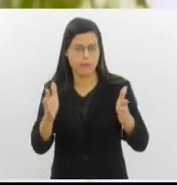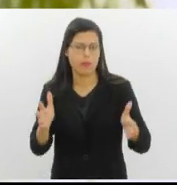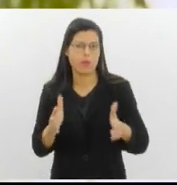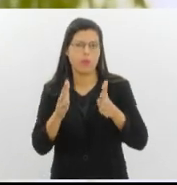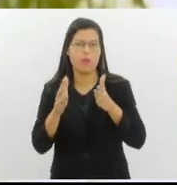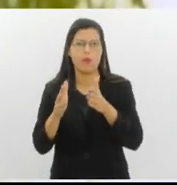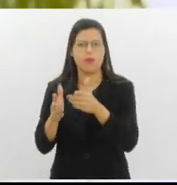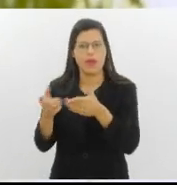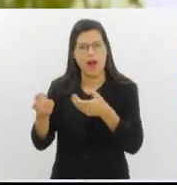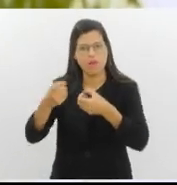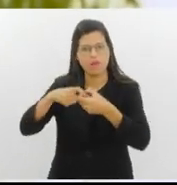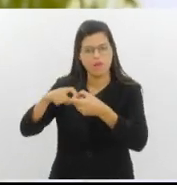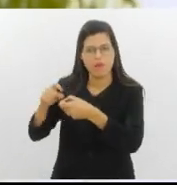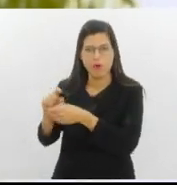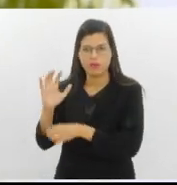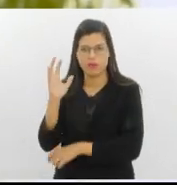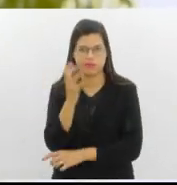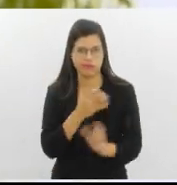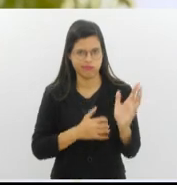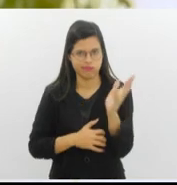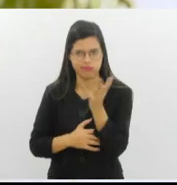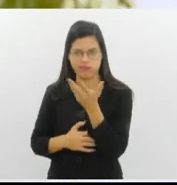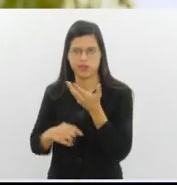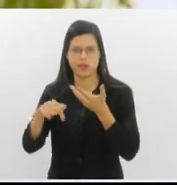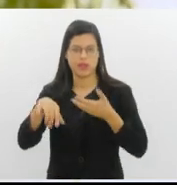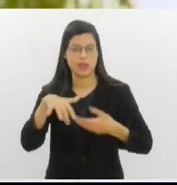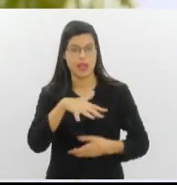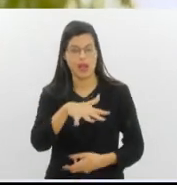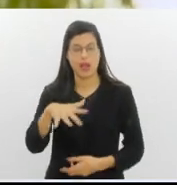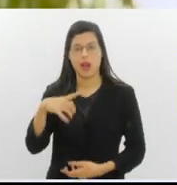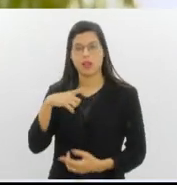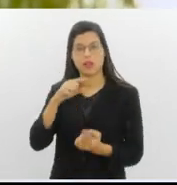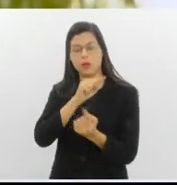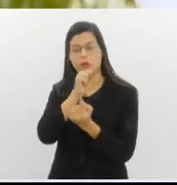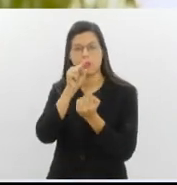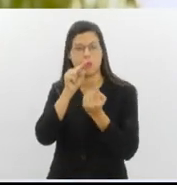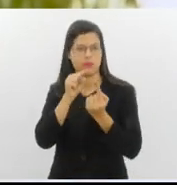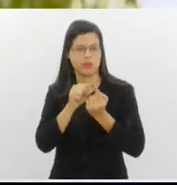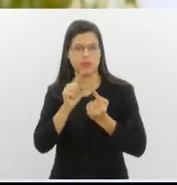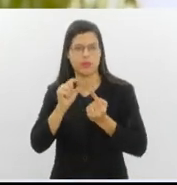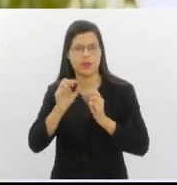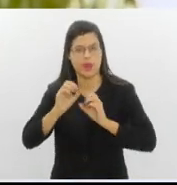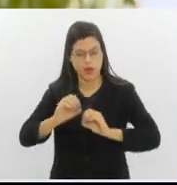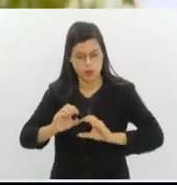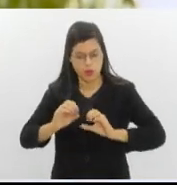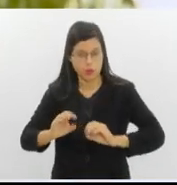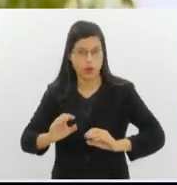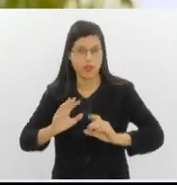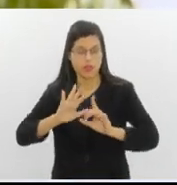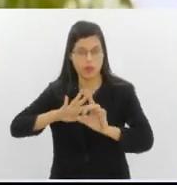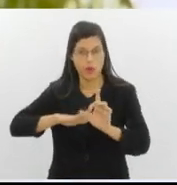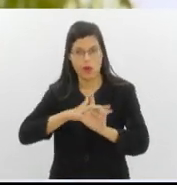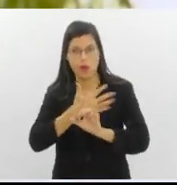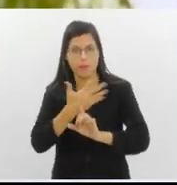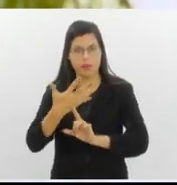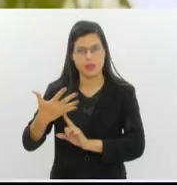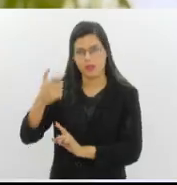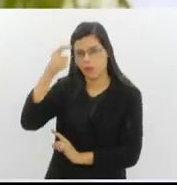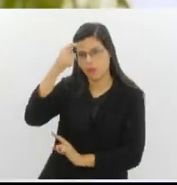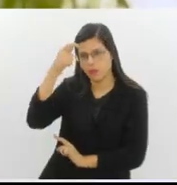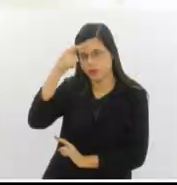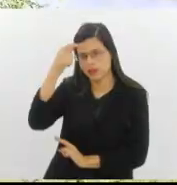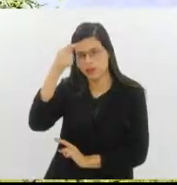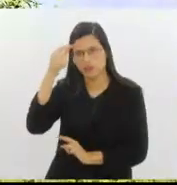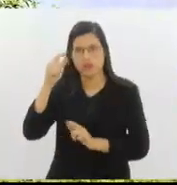florestal dos ecossistemas degradados da região, também tem como missão a educação ambiental por meio da conscientização da